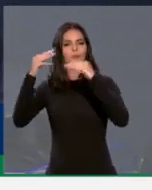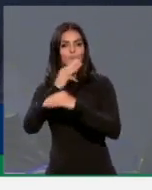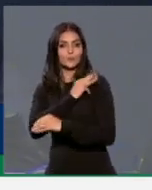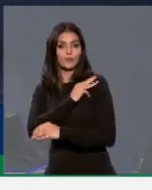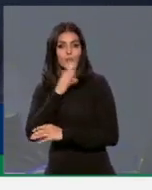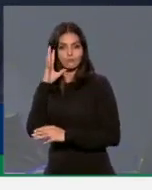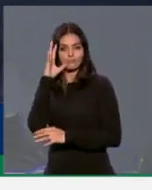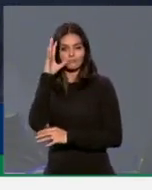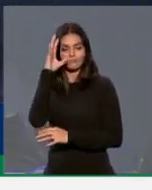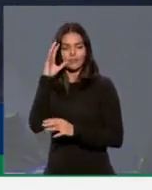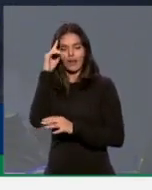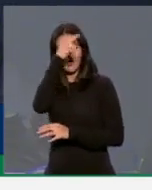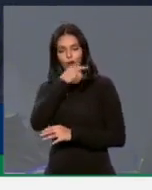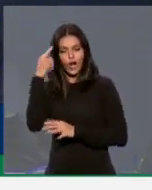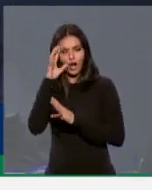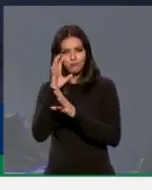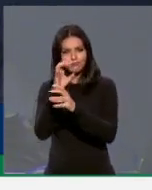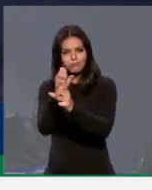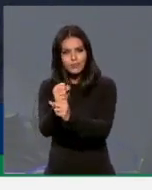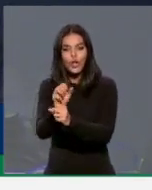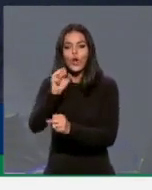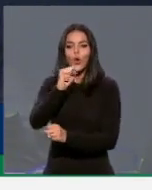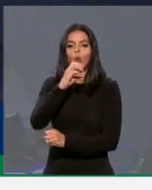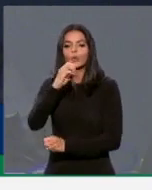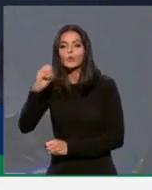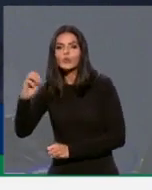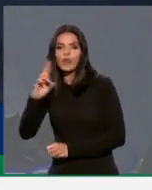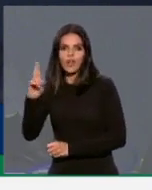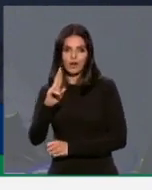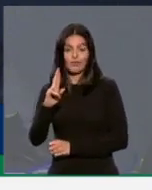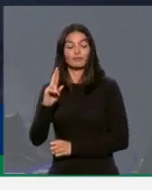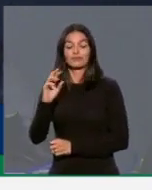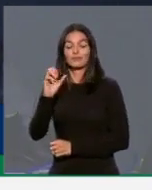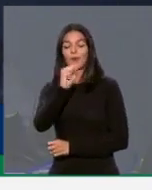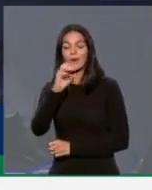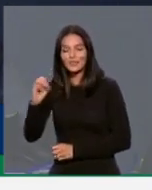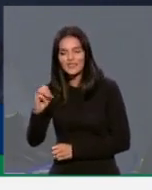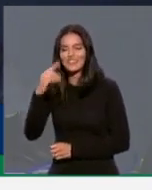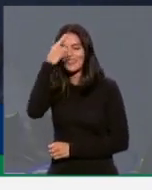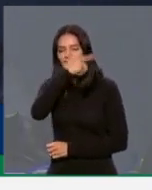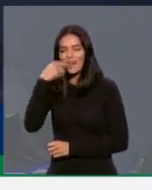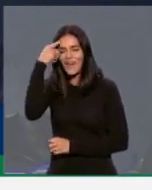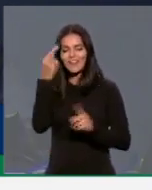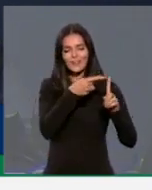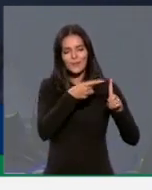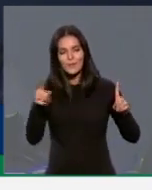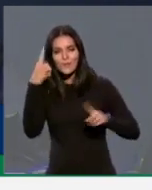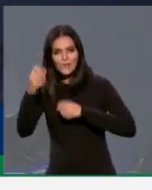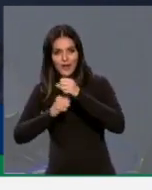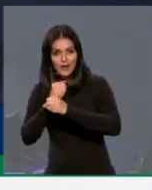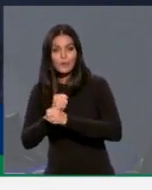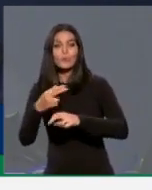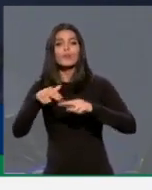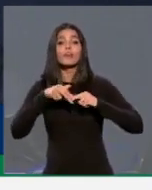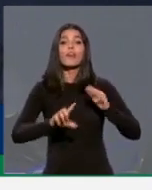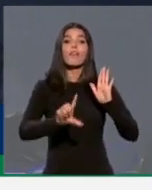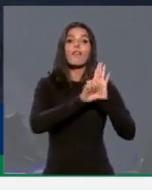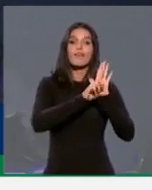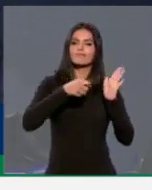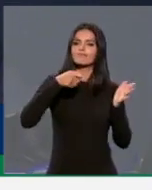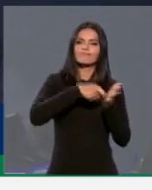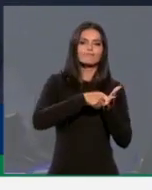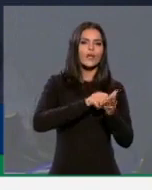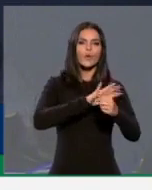mínima de 800 horas. Essa suspensão vai valer para esse ano letivo por causa da lei de quarentena, a Lei Nacional de Quarentena,